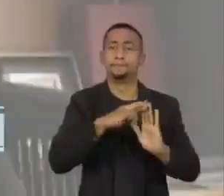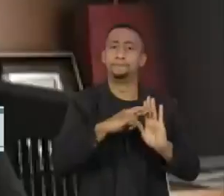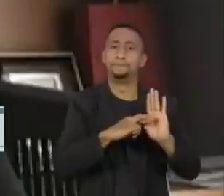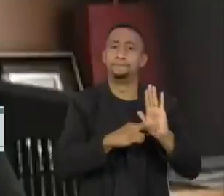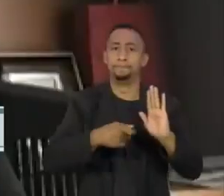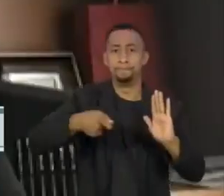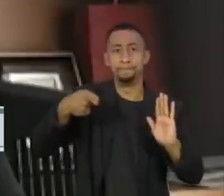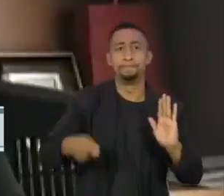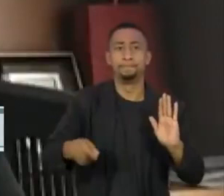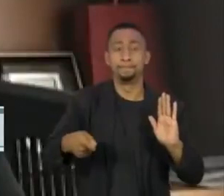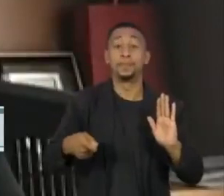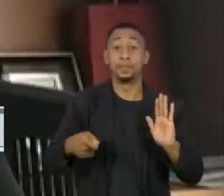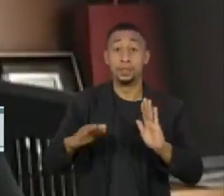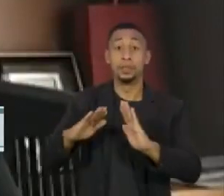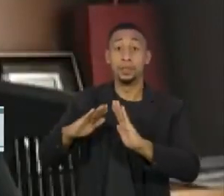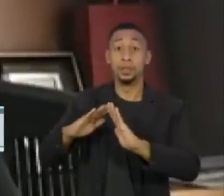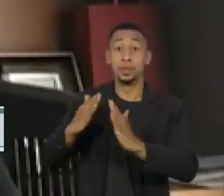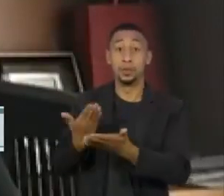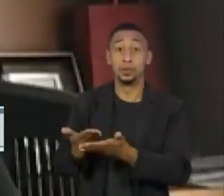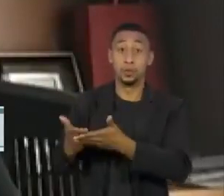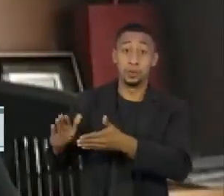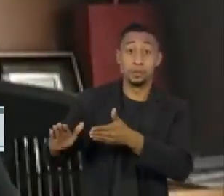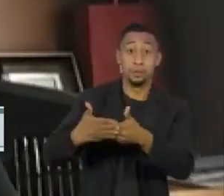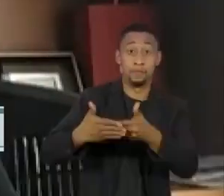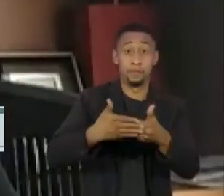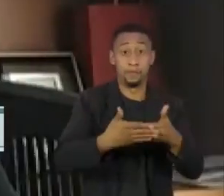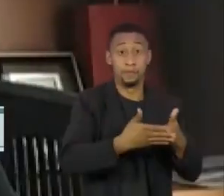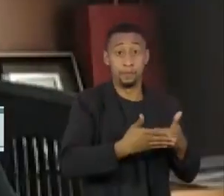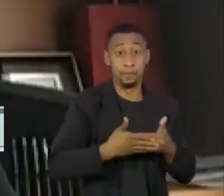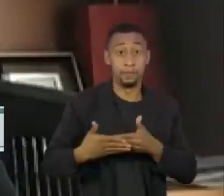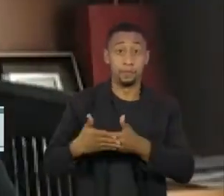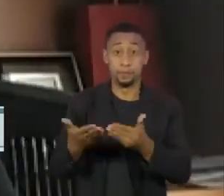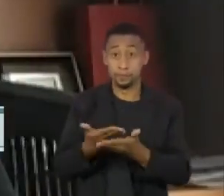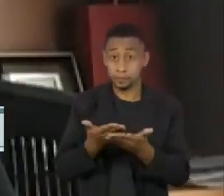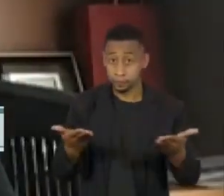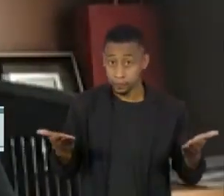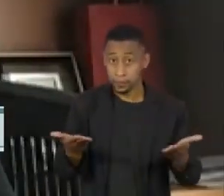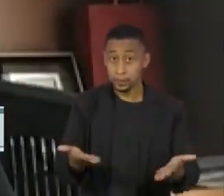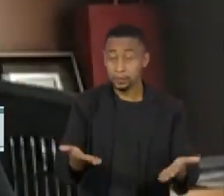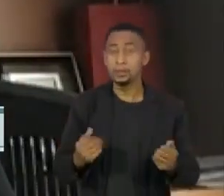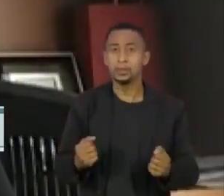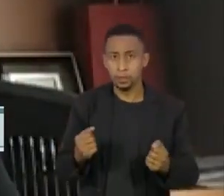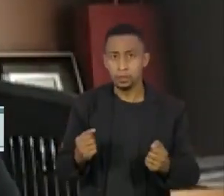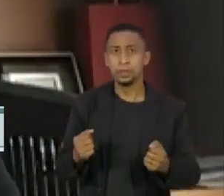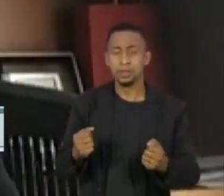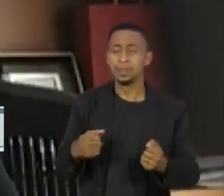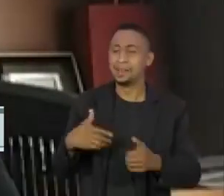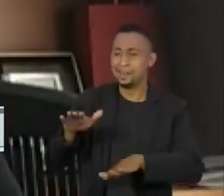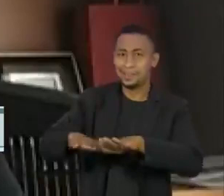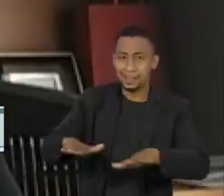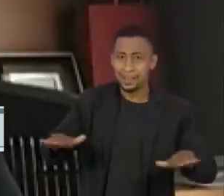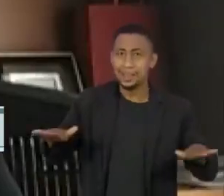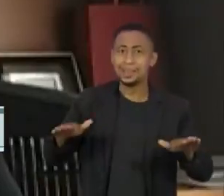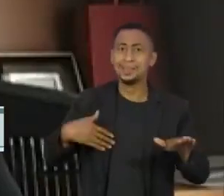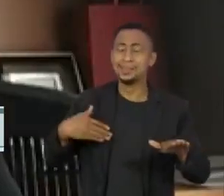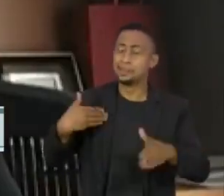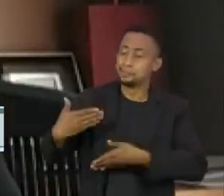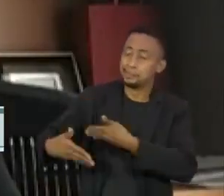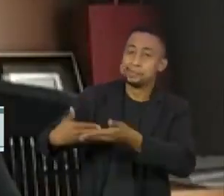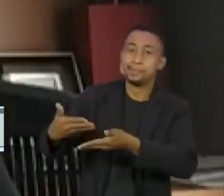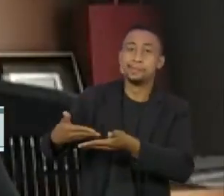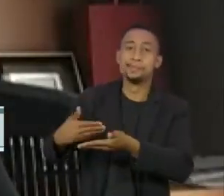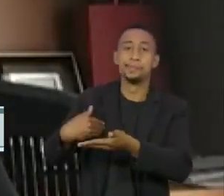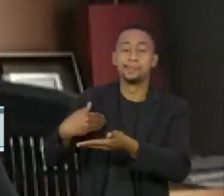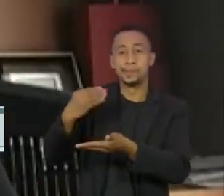segurança. As escolas fechadas têm representado não só uma perda brutal de aprendizagem para as crianças. Temos dados